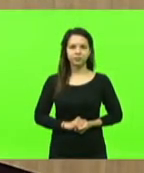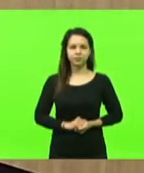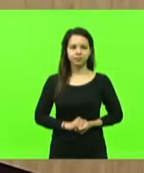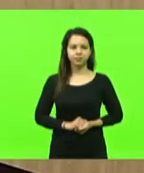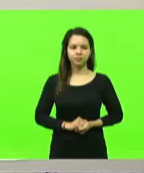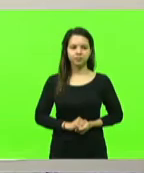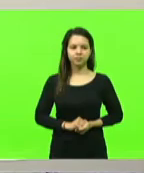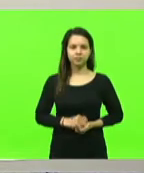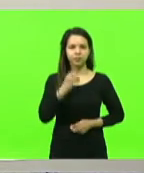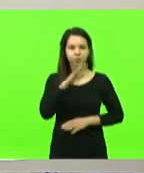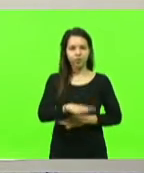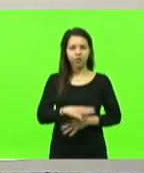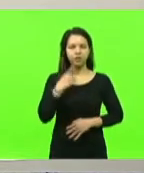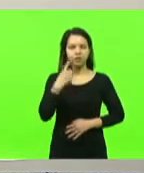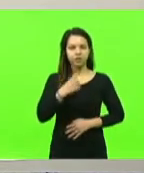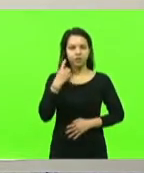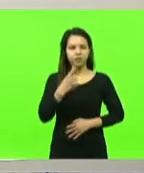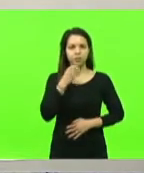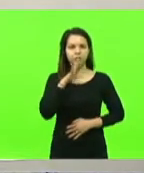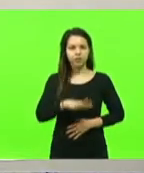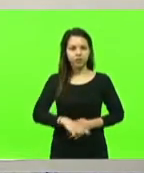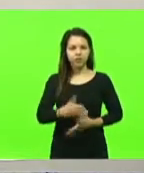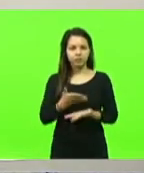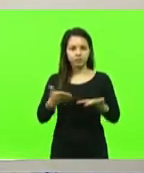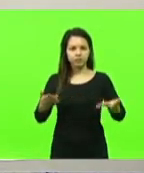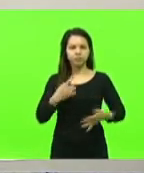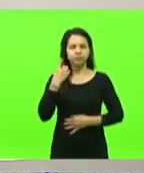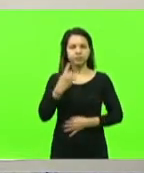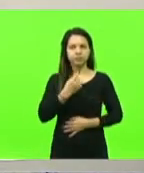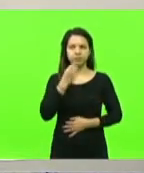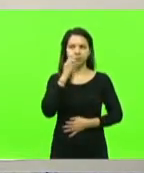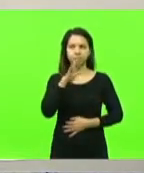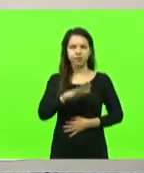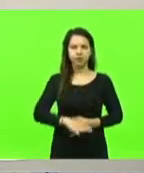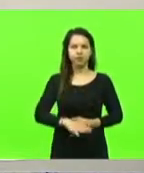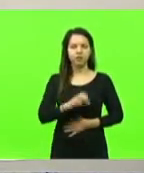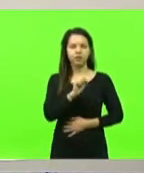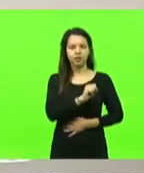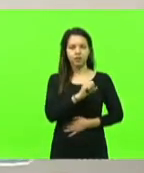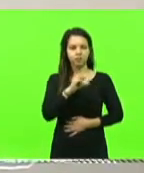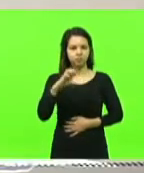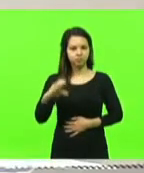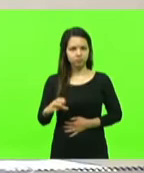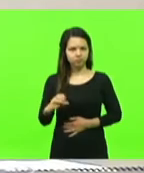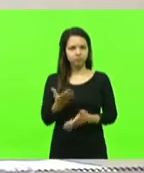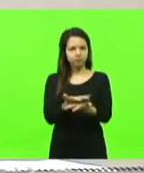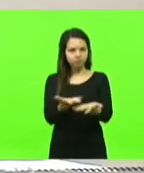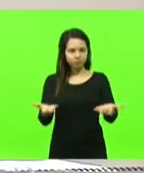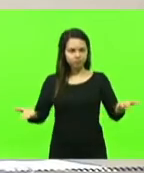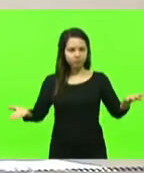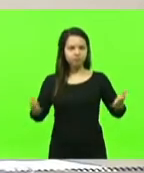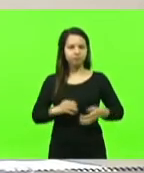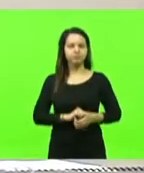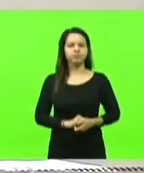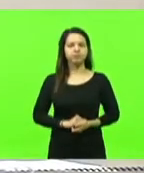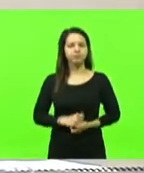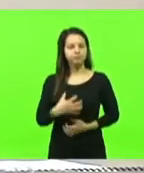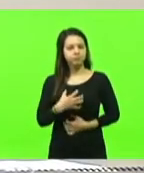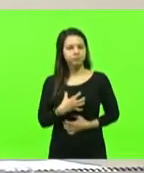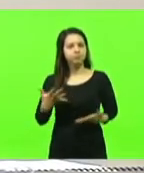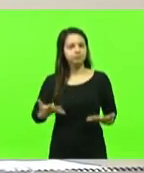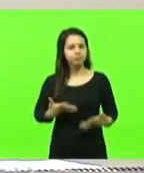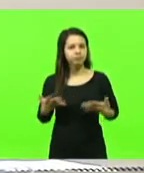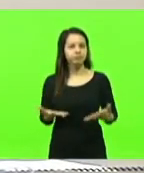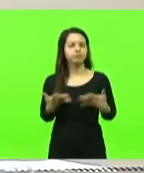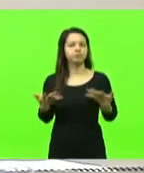Boa tarde, deputadas. Boa tarde, deputados. Boa tarde, Santa Catarina. É com muita alegria que abrimos